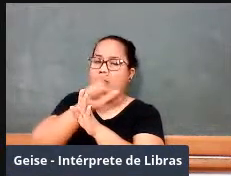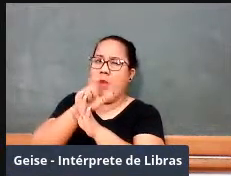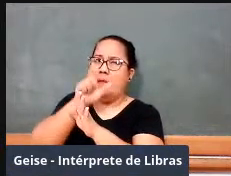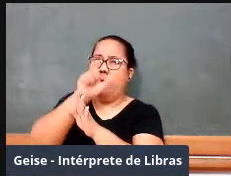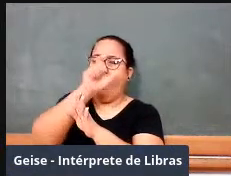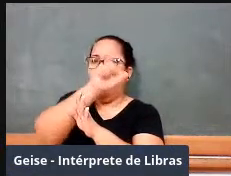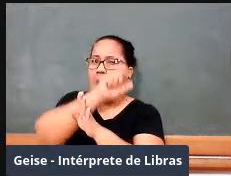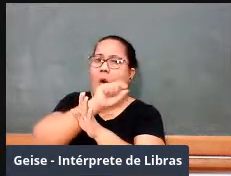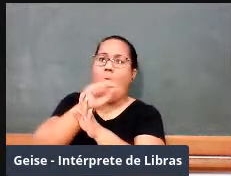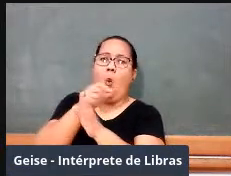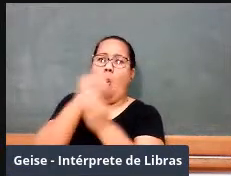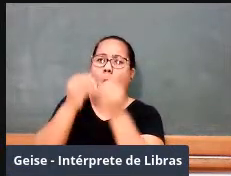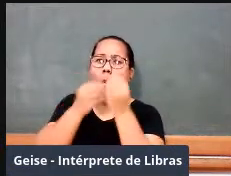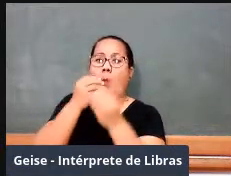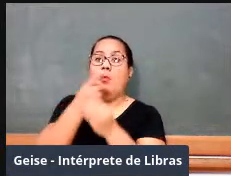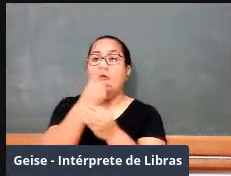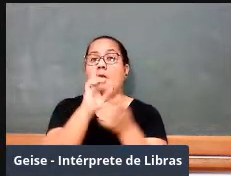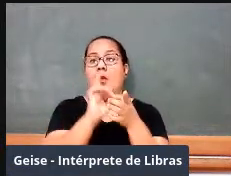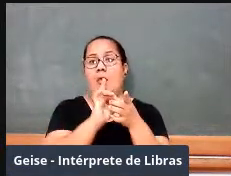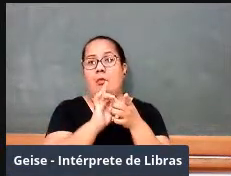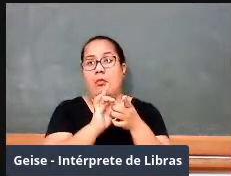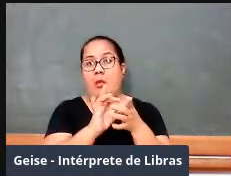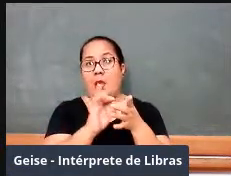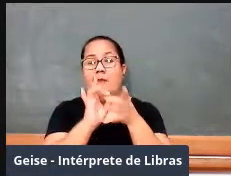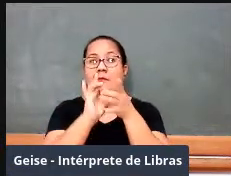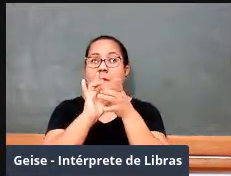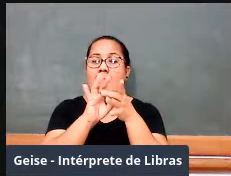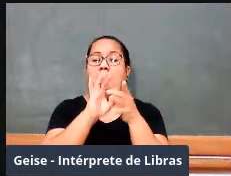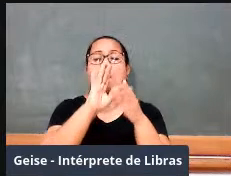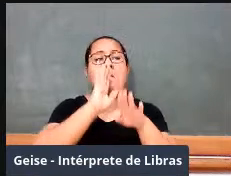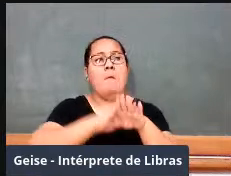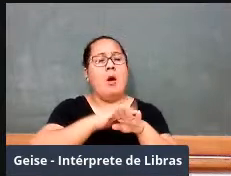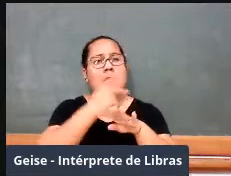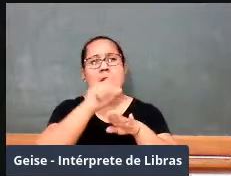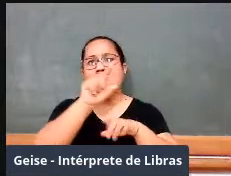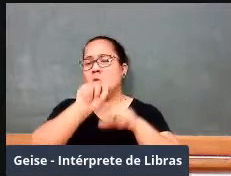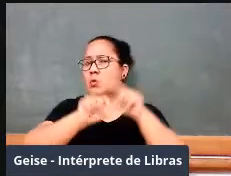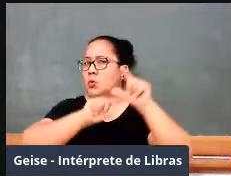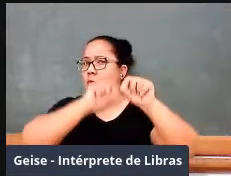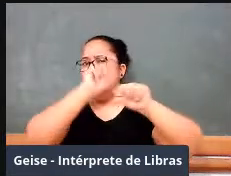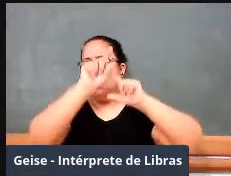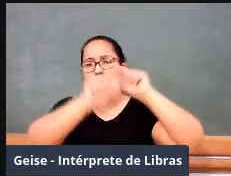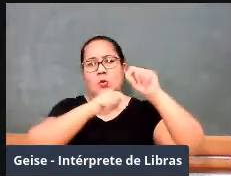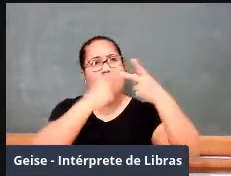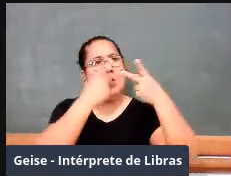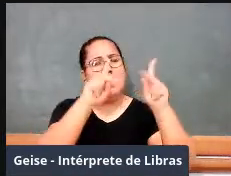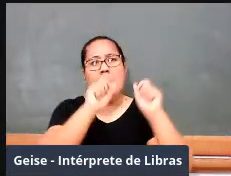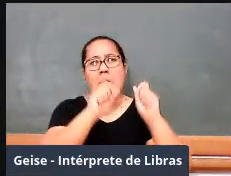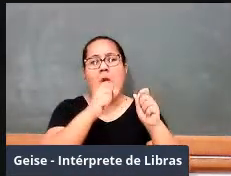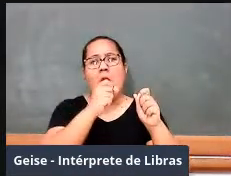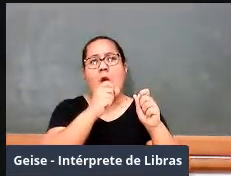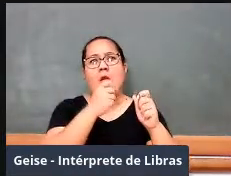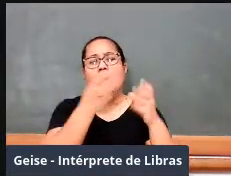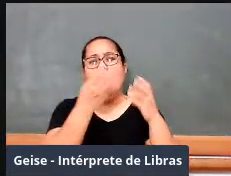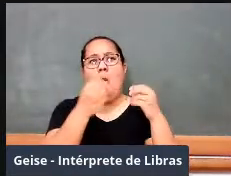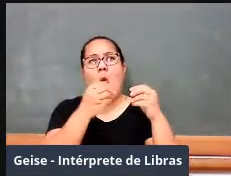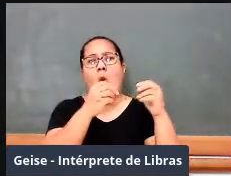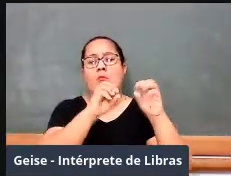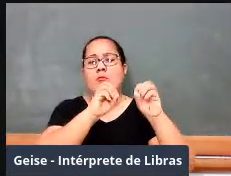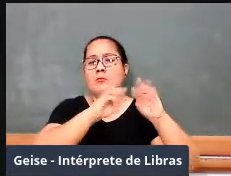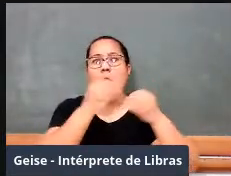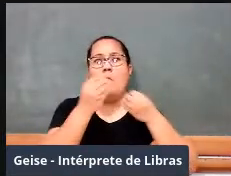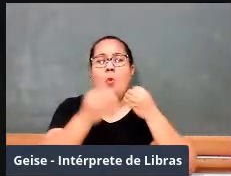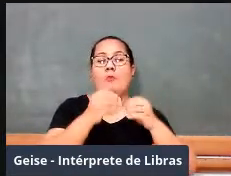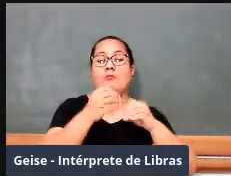eles têm muita autonomia, autonomia, cada estado tem muita autonomia para fazer a gerência da sua educação.